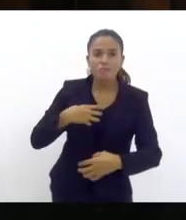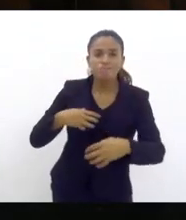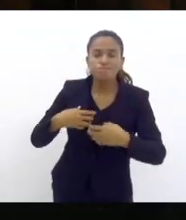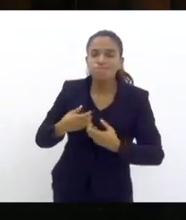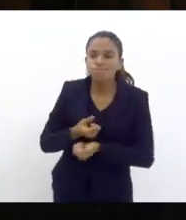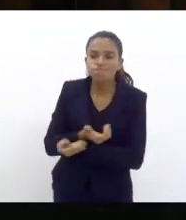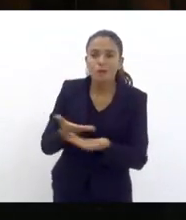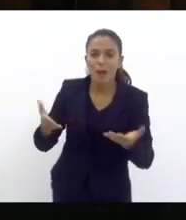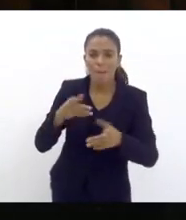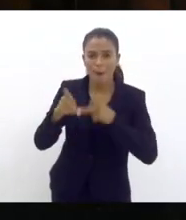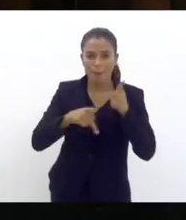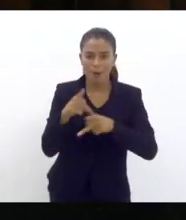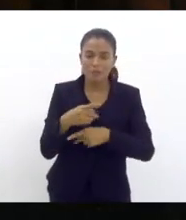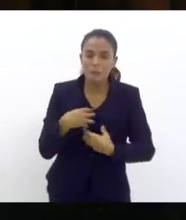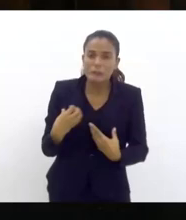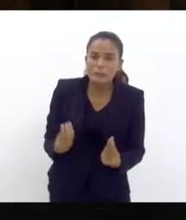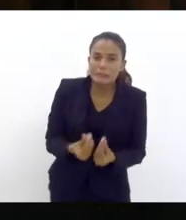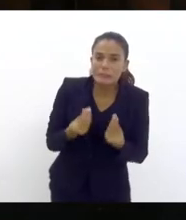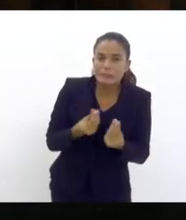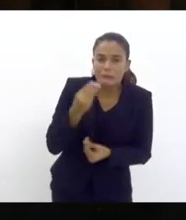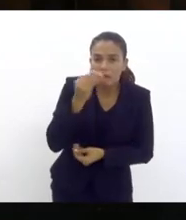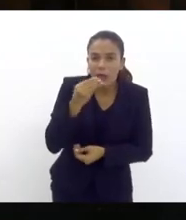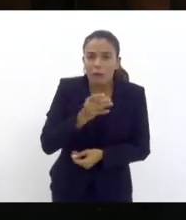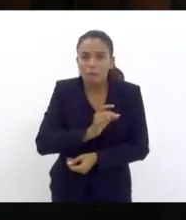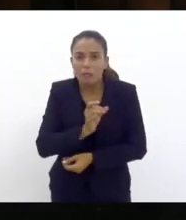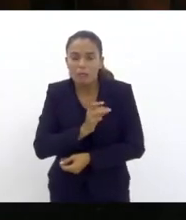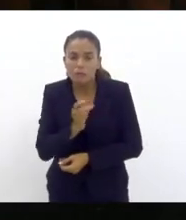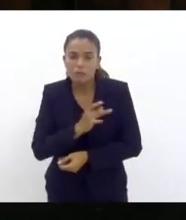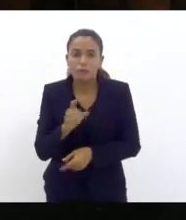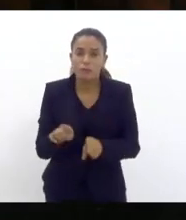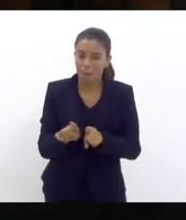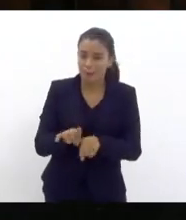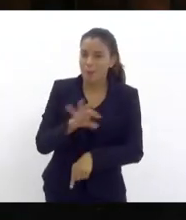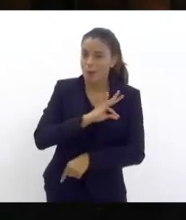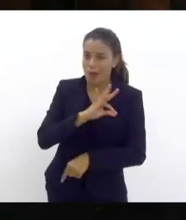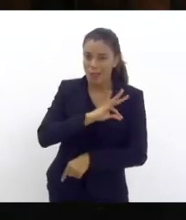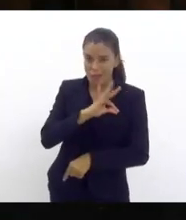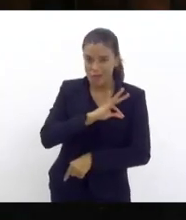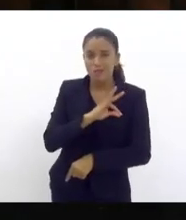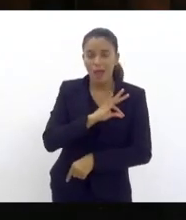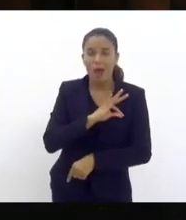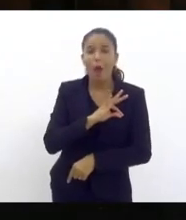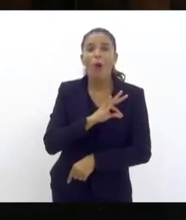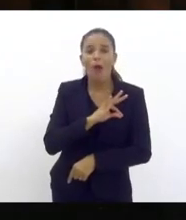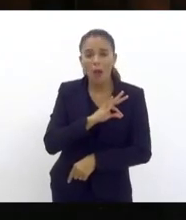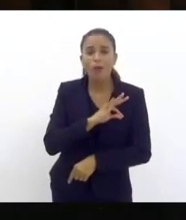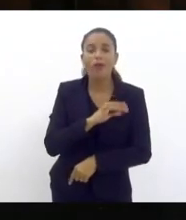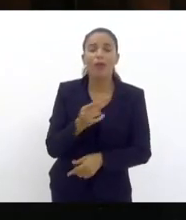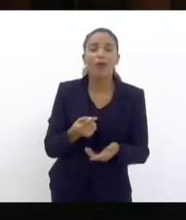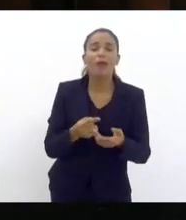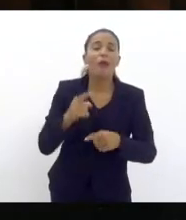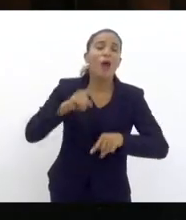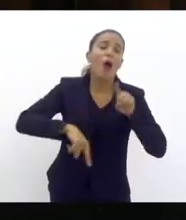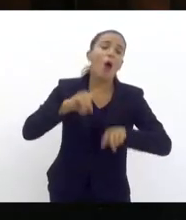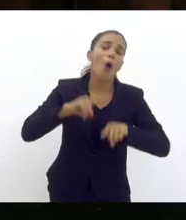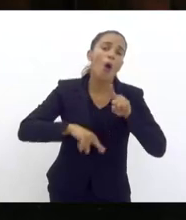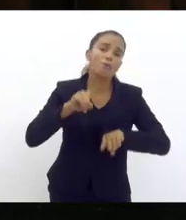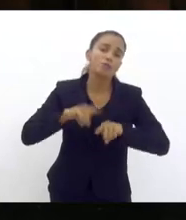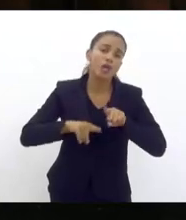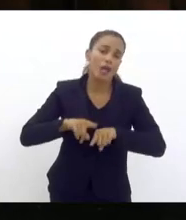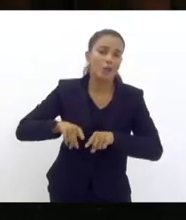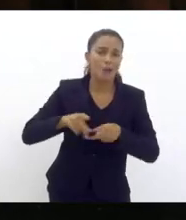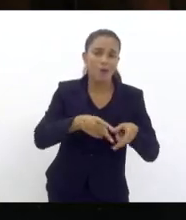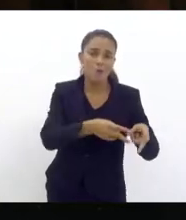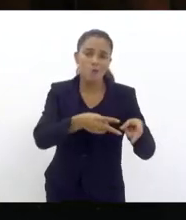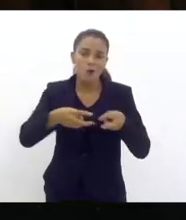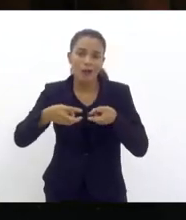vida da população e a vida também dos policiais, que são colocados como bucha de canhão do governador em cada ação